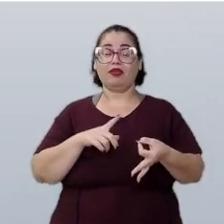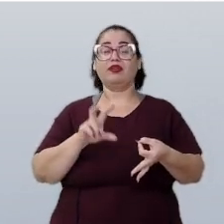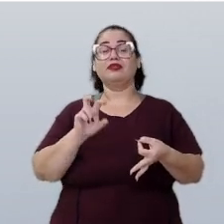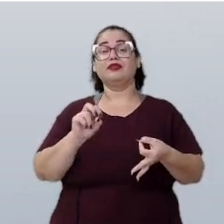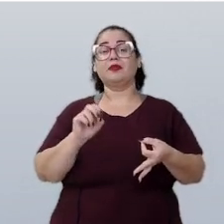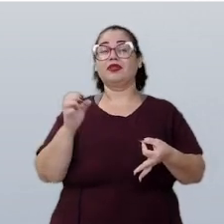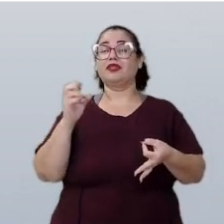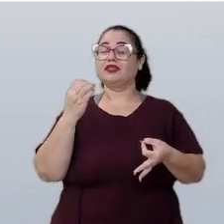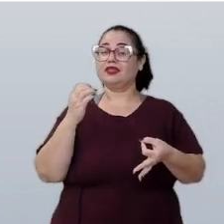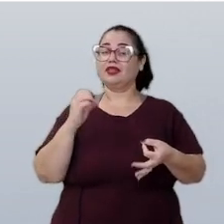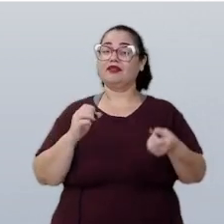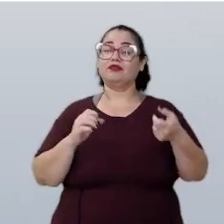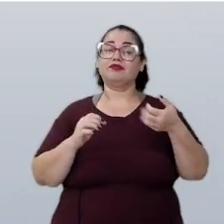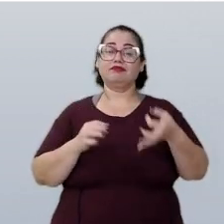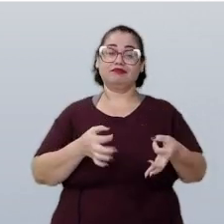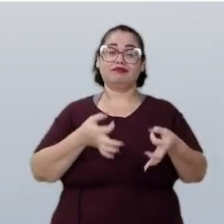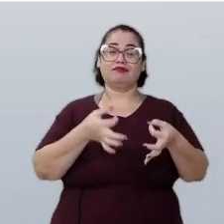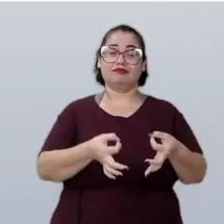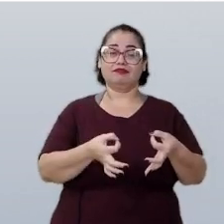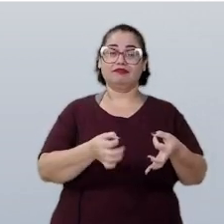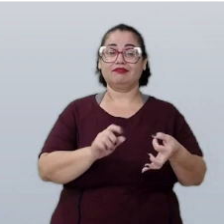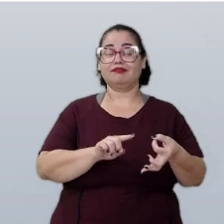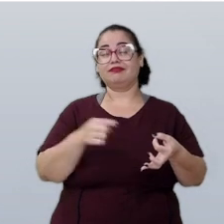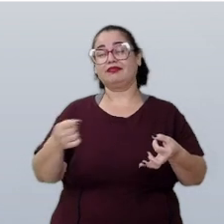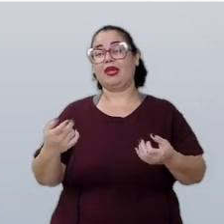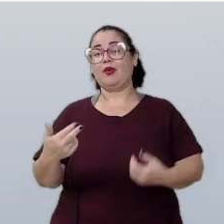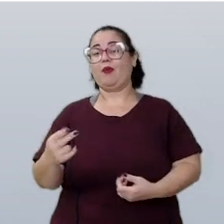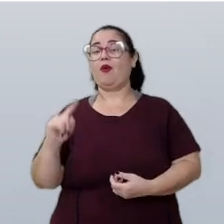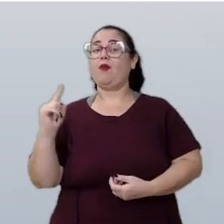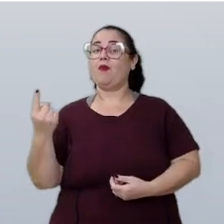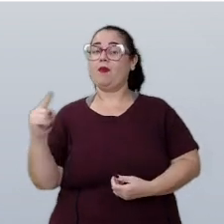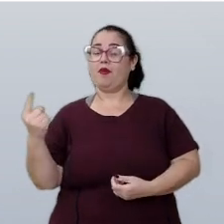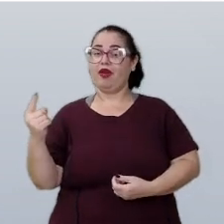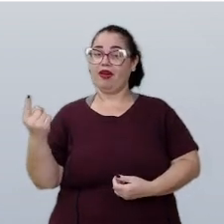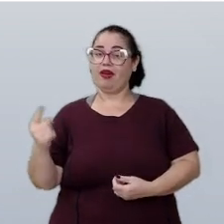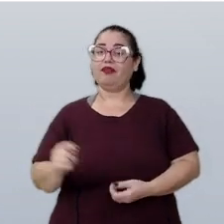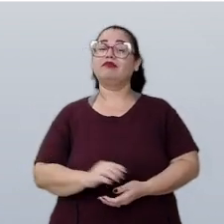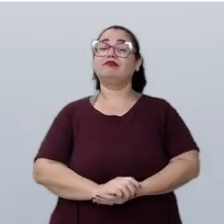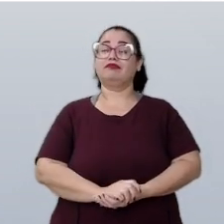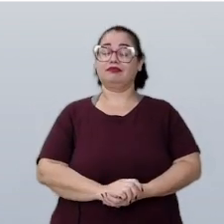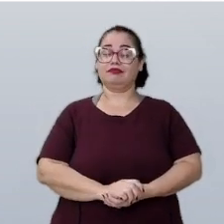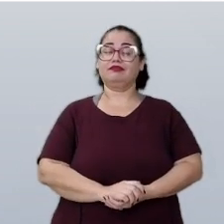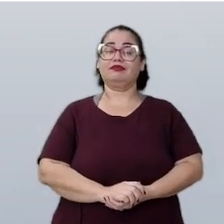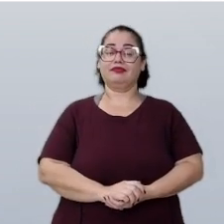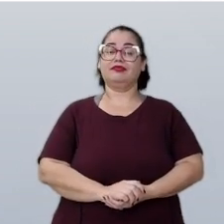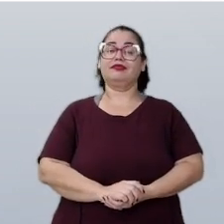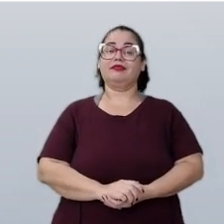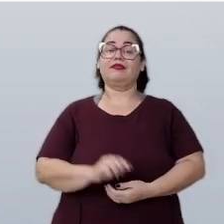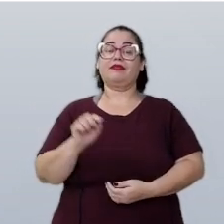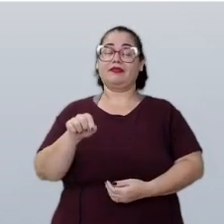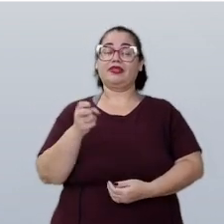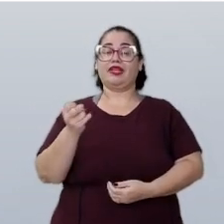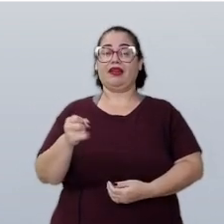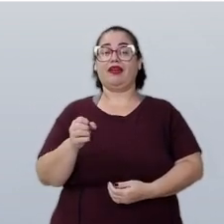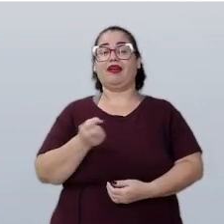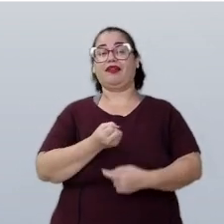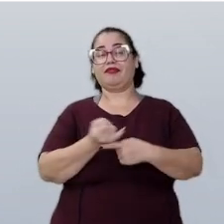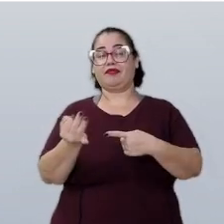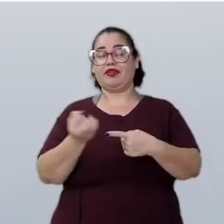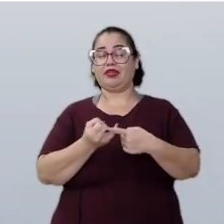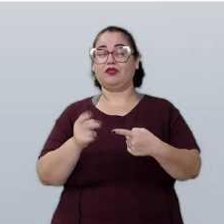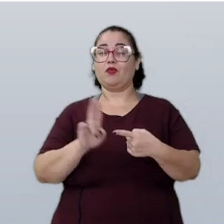duas moedas para ter um real. Nesse caso, vou representar essa fração